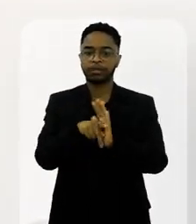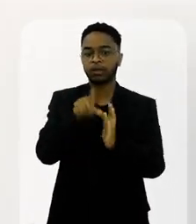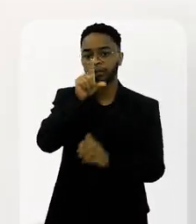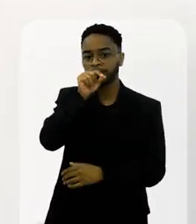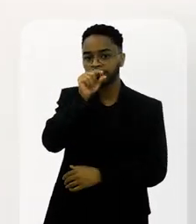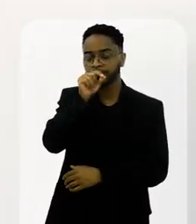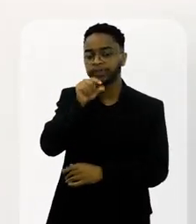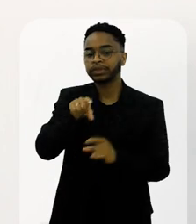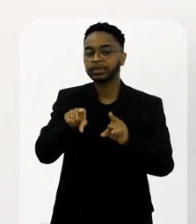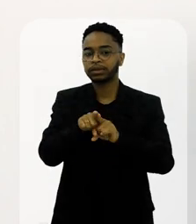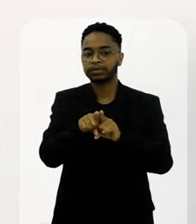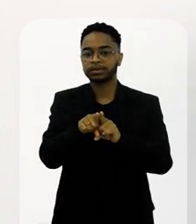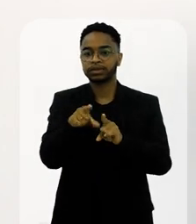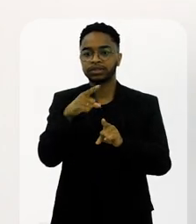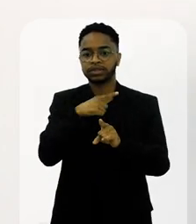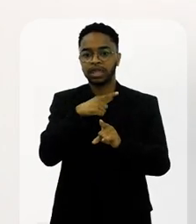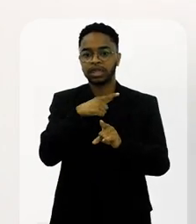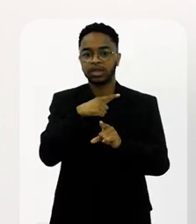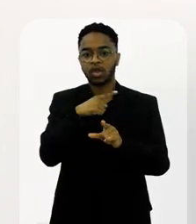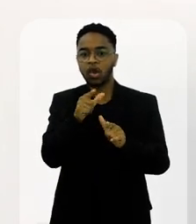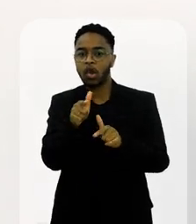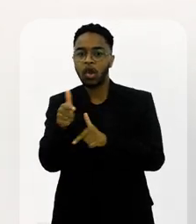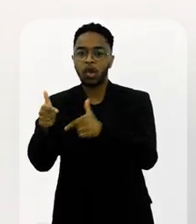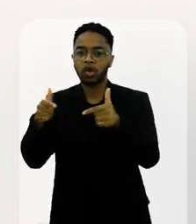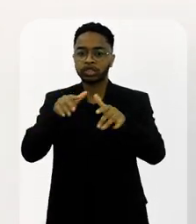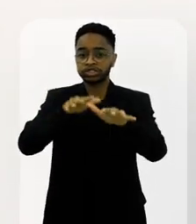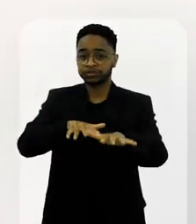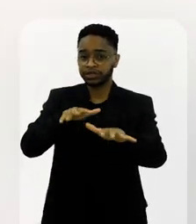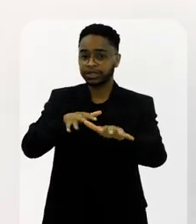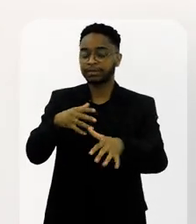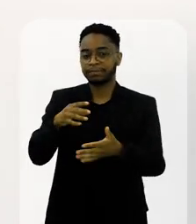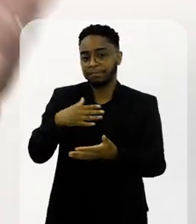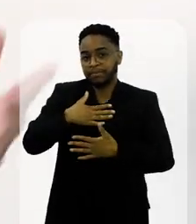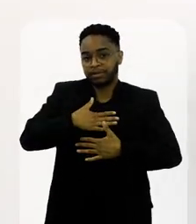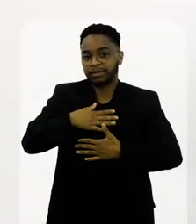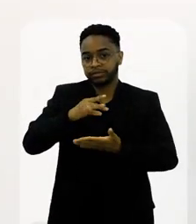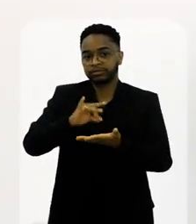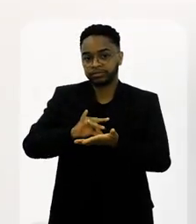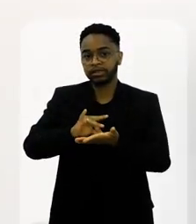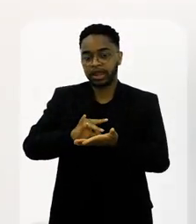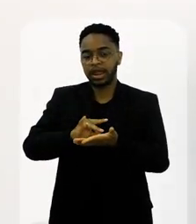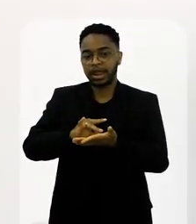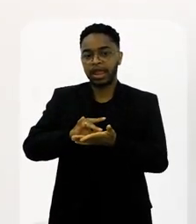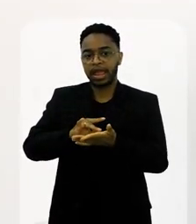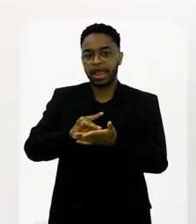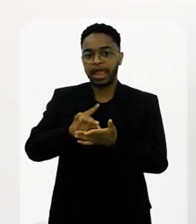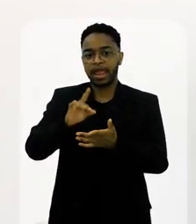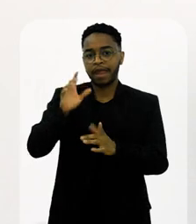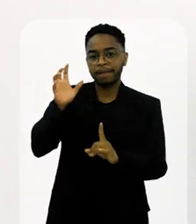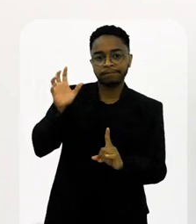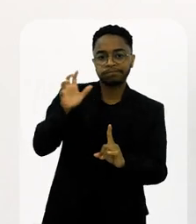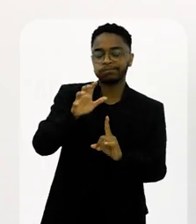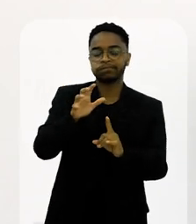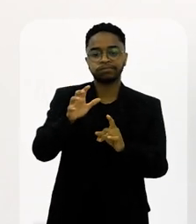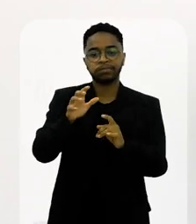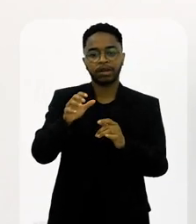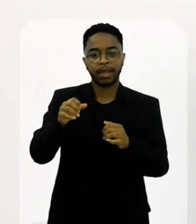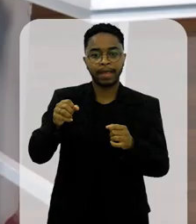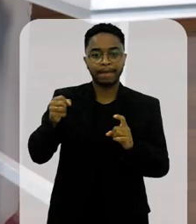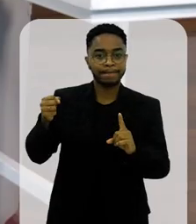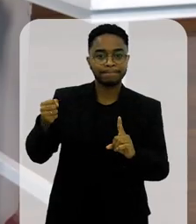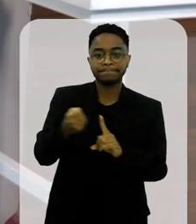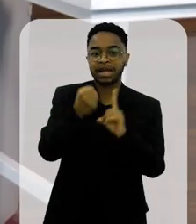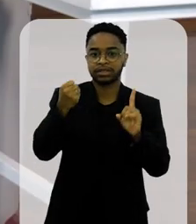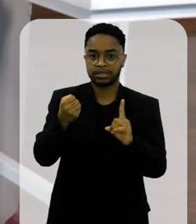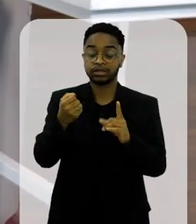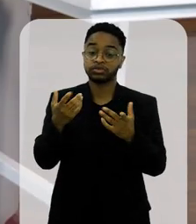tem alguns poucos desfiles que para mim são tão impactantes quanto o Exu. Vamos falar, o Exu também vai